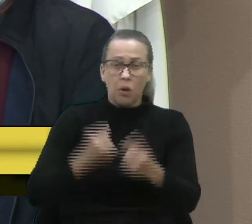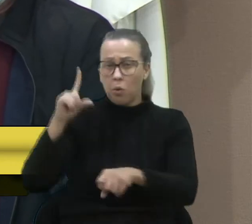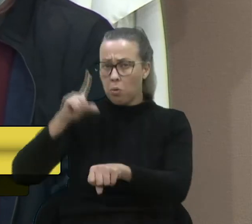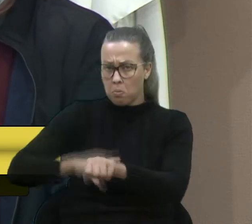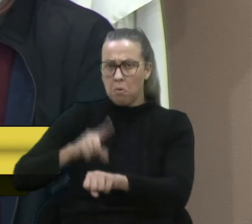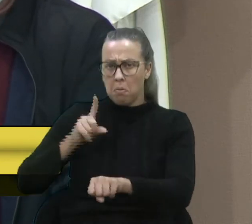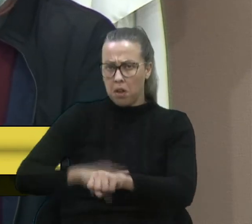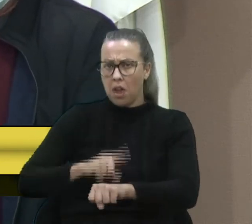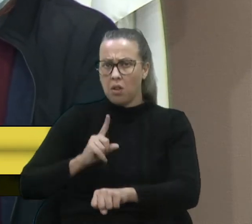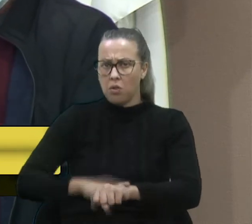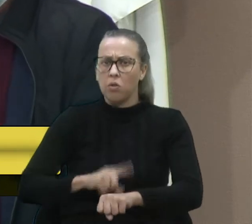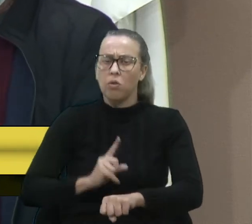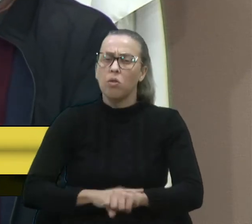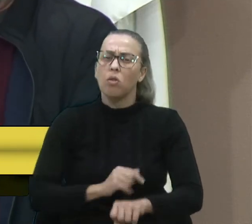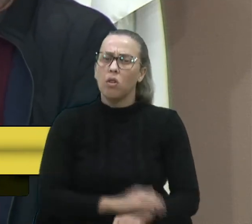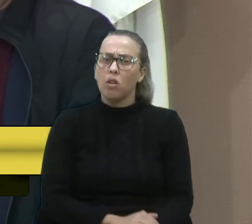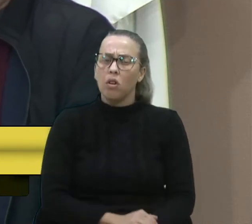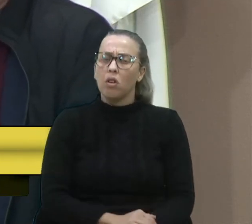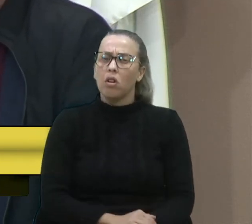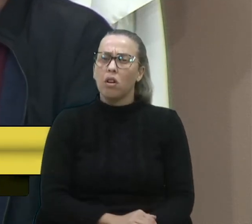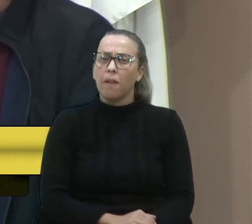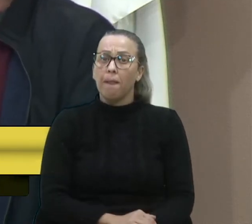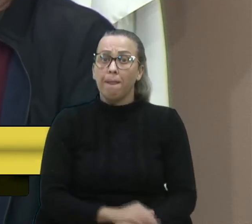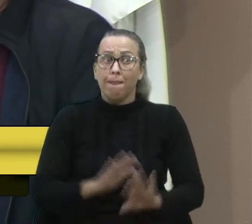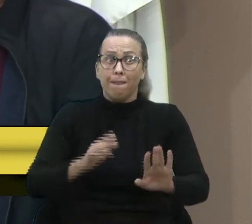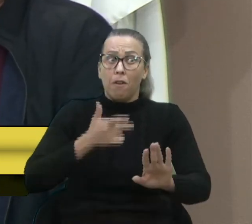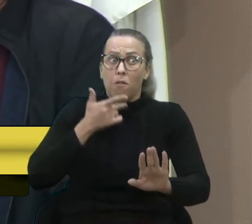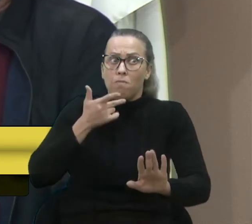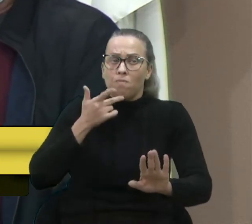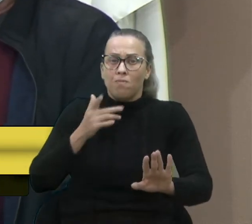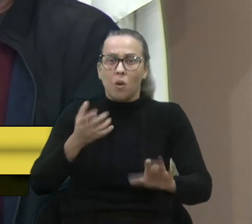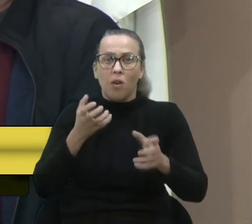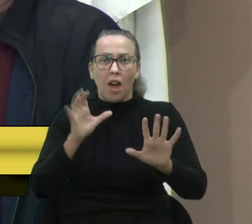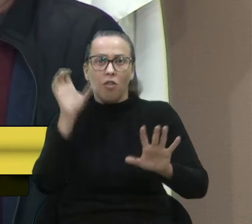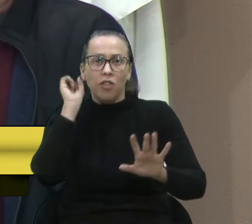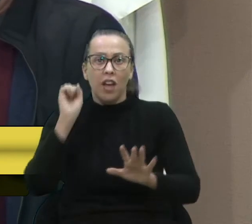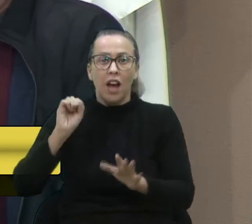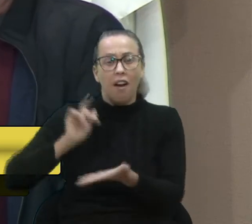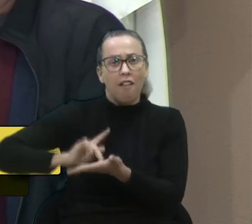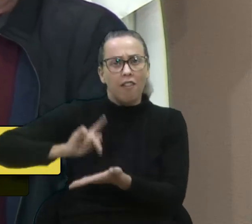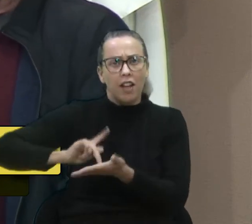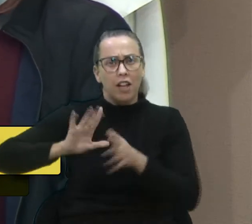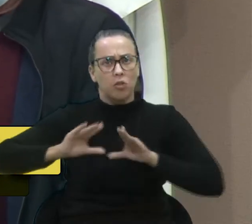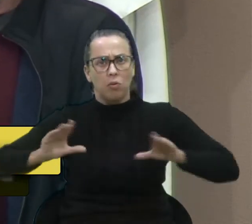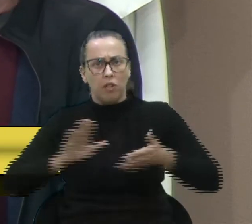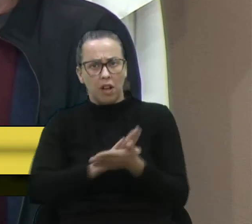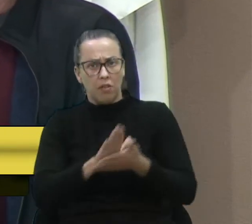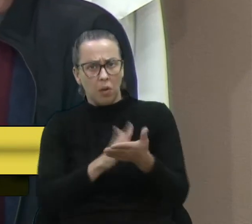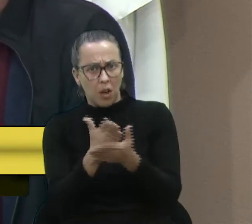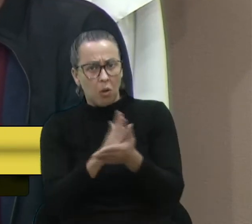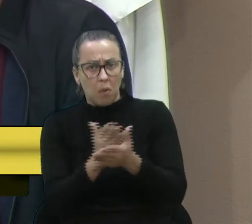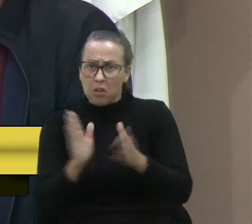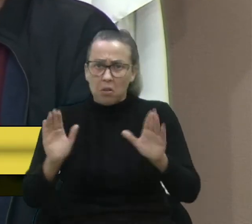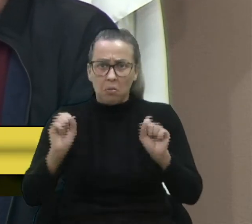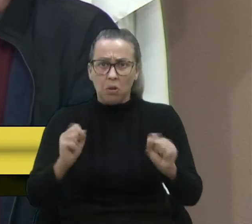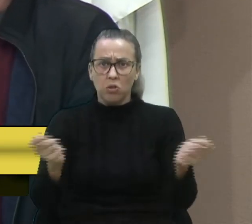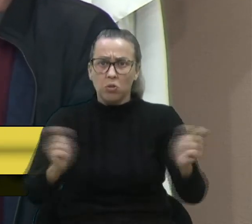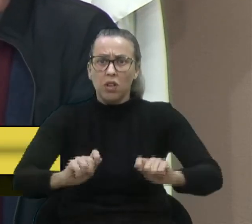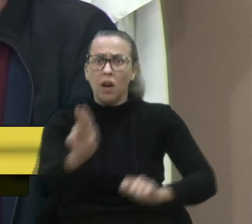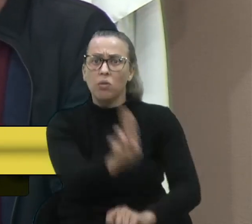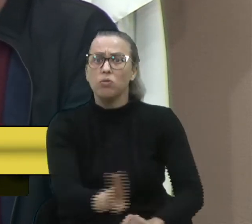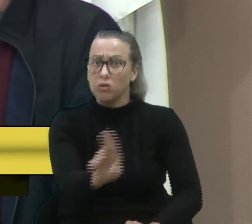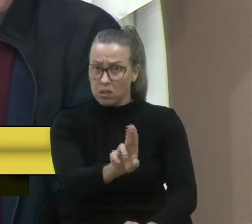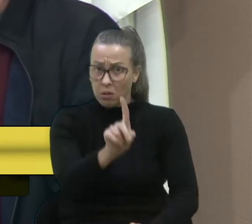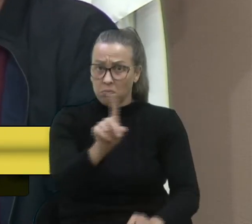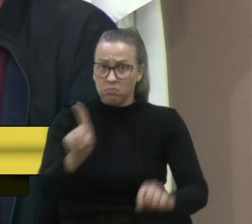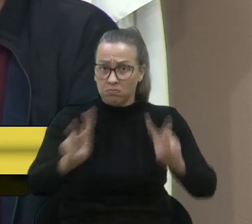o pessoal não gosta de ouvir, não se sente confortável, eu acho que pode ser usado um recurso que é tão